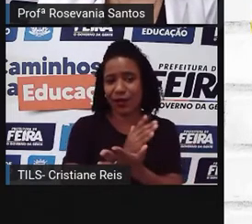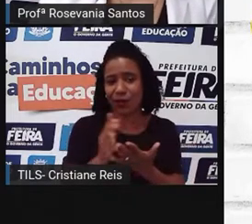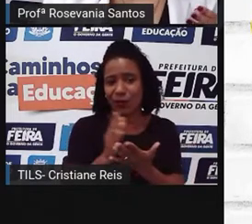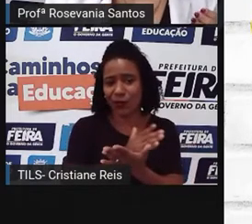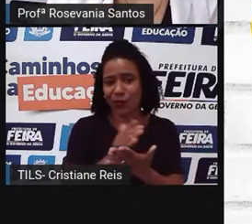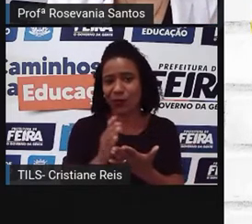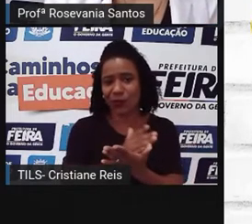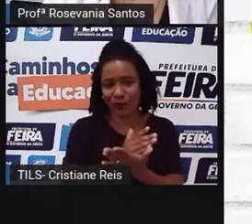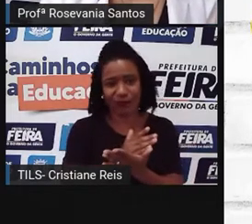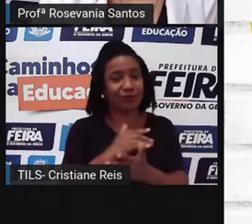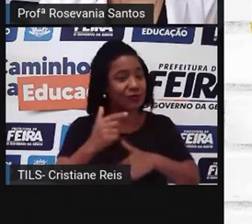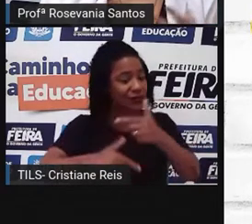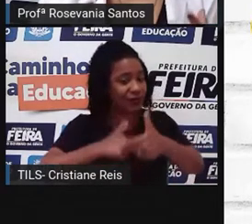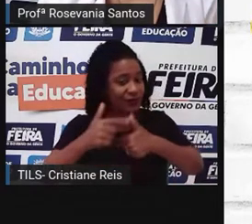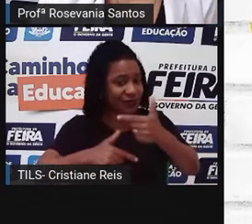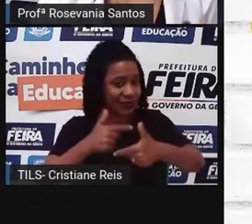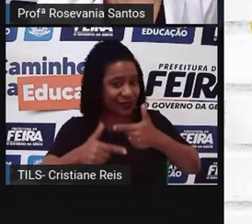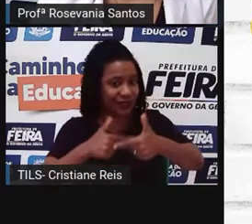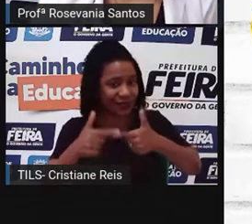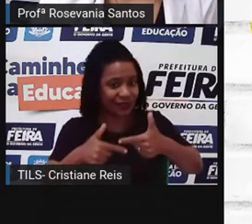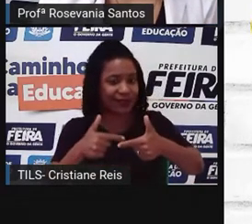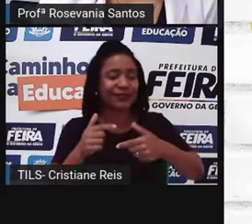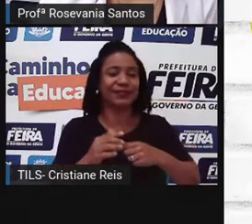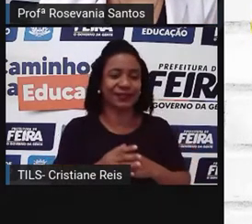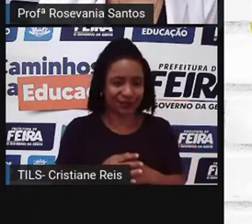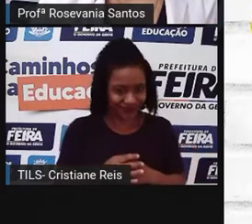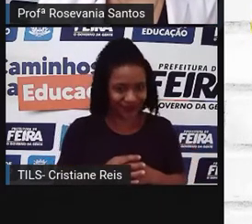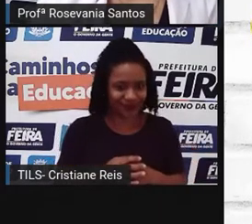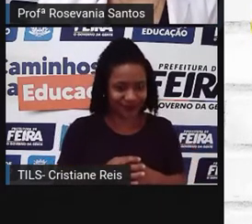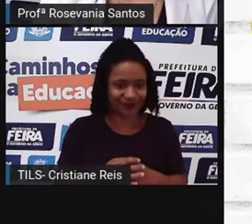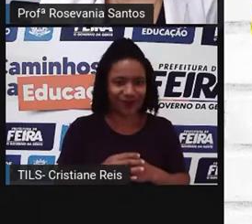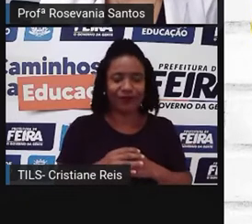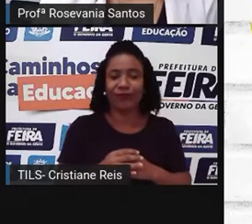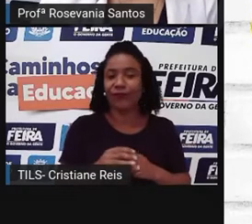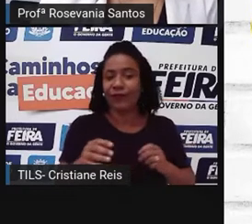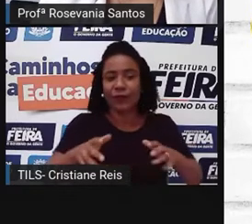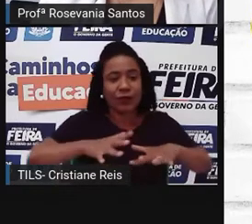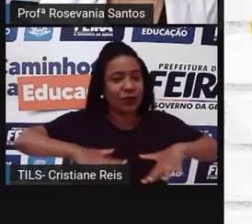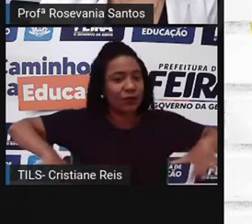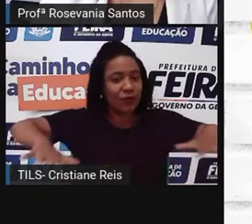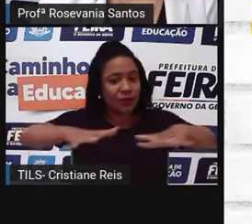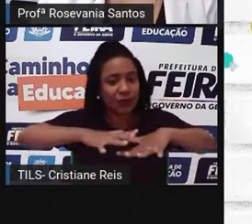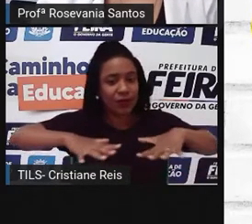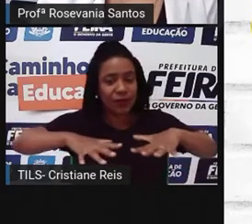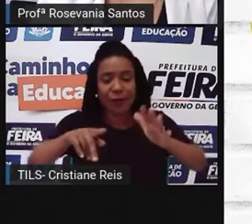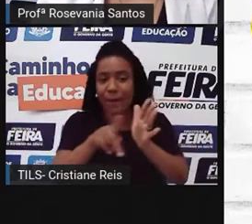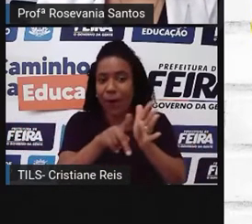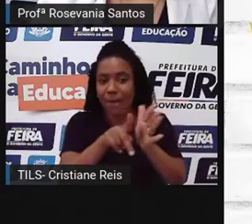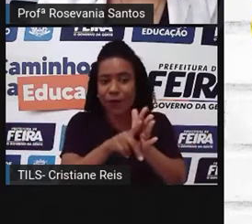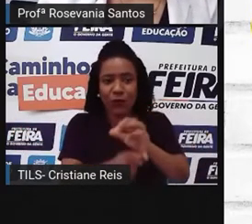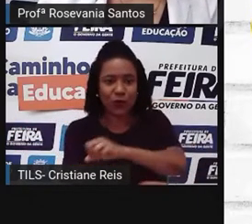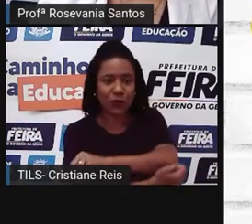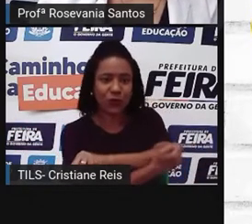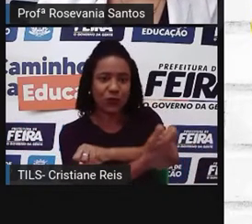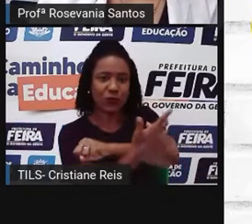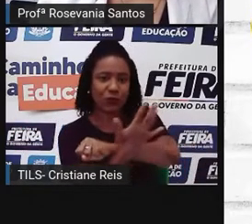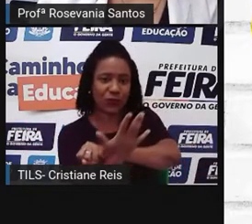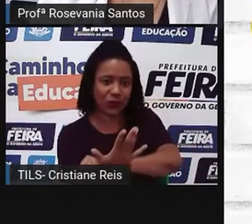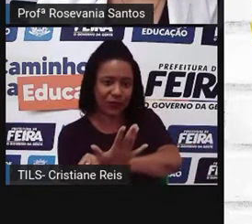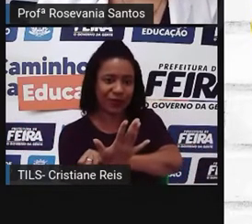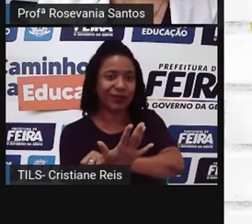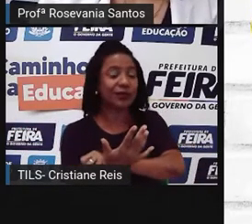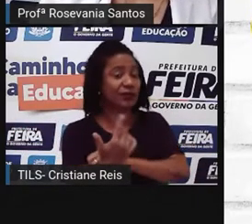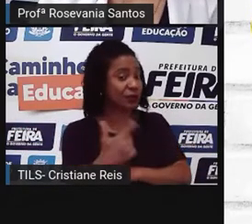campo, que elas não são atividades agrícolas, né? Então, essas atividades não agrícolas, e que hoje também está